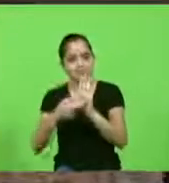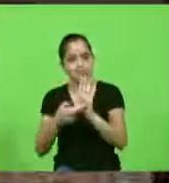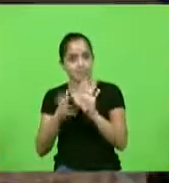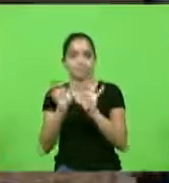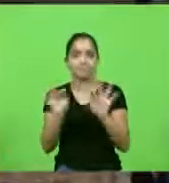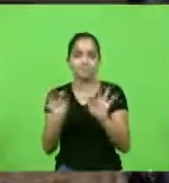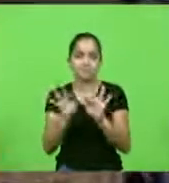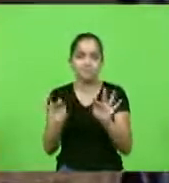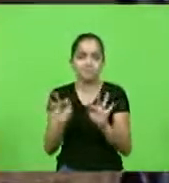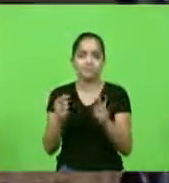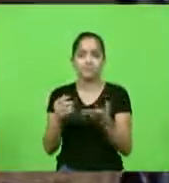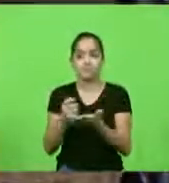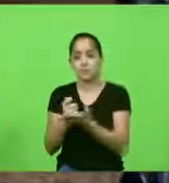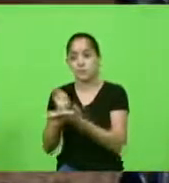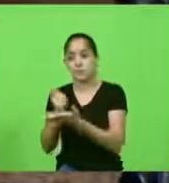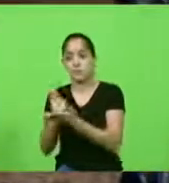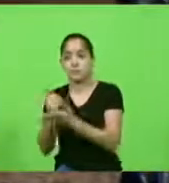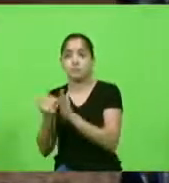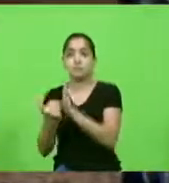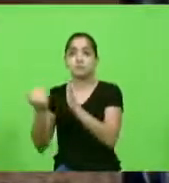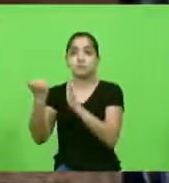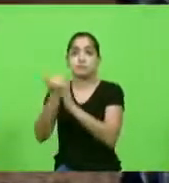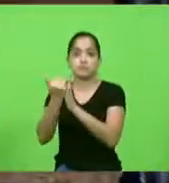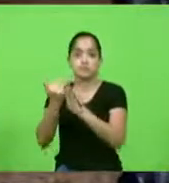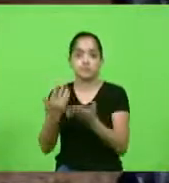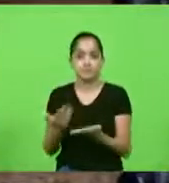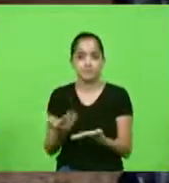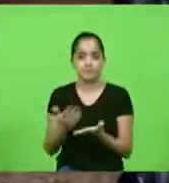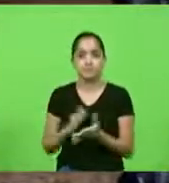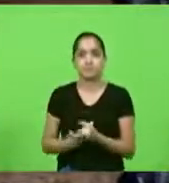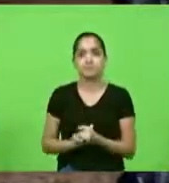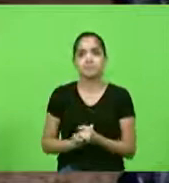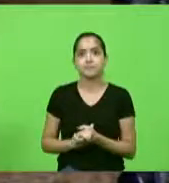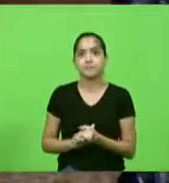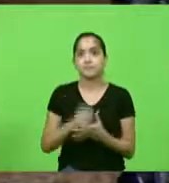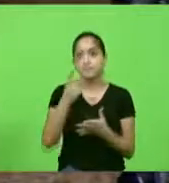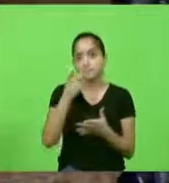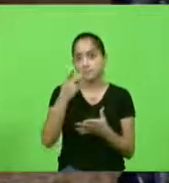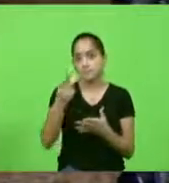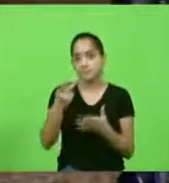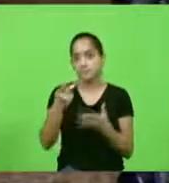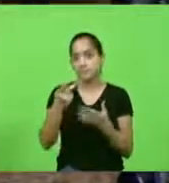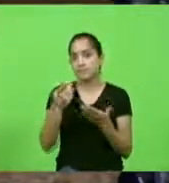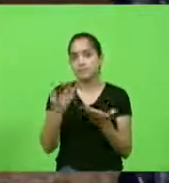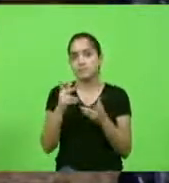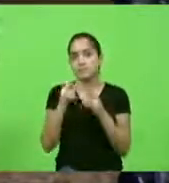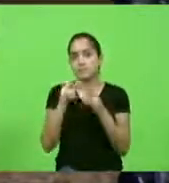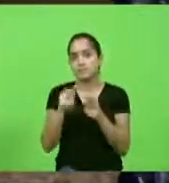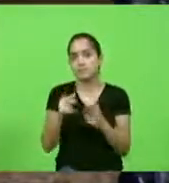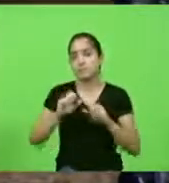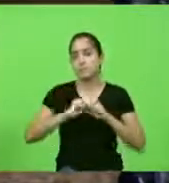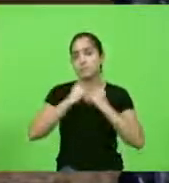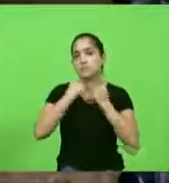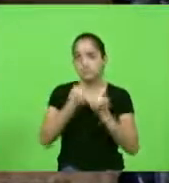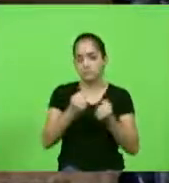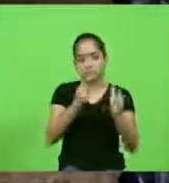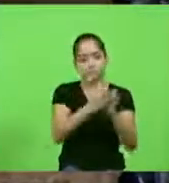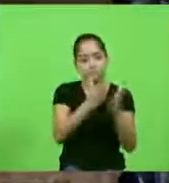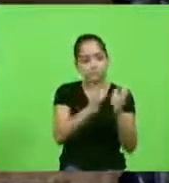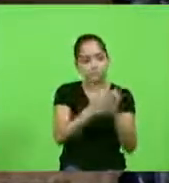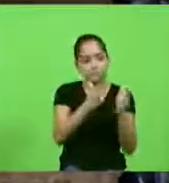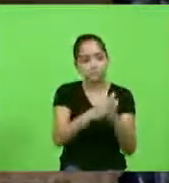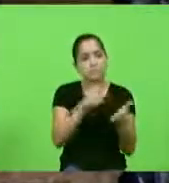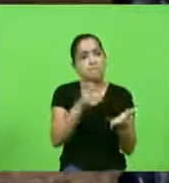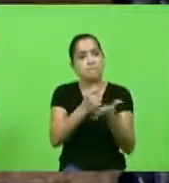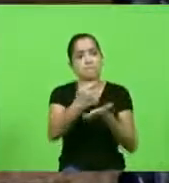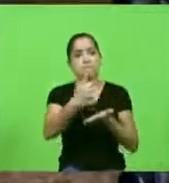benefício a mais que você quer é isso que você está falando você está dizendo claramente eu defendo que pobres paguem pela